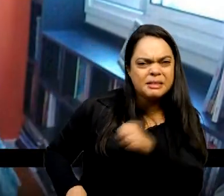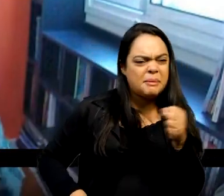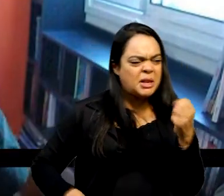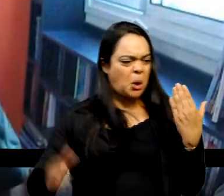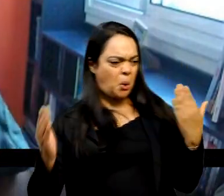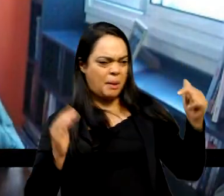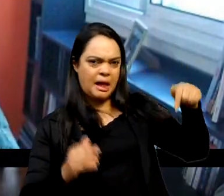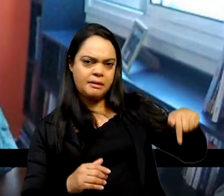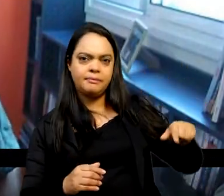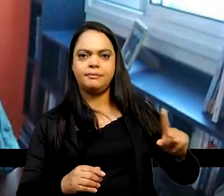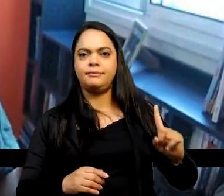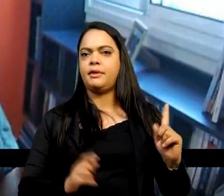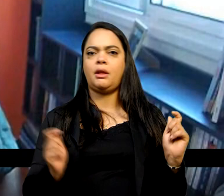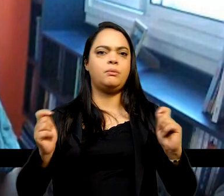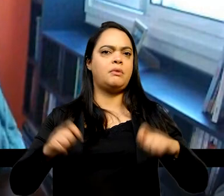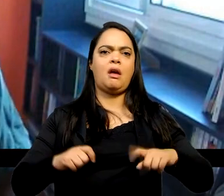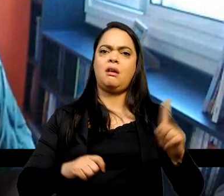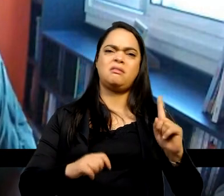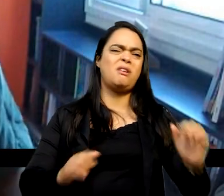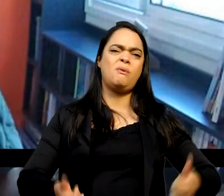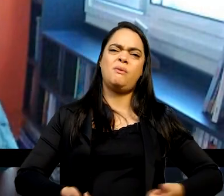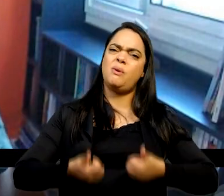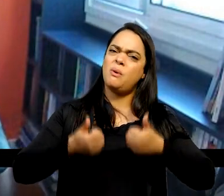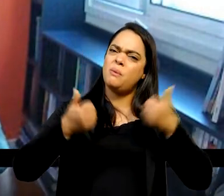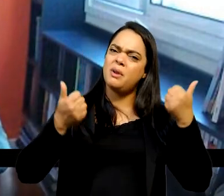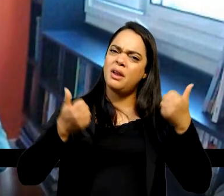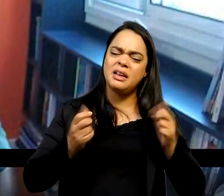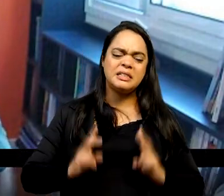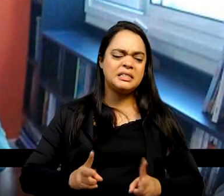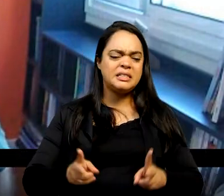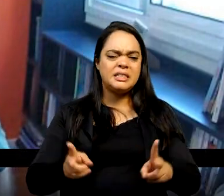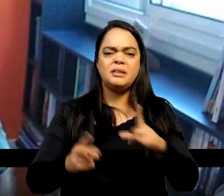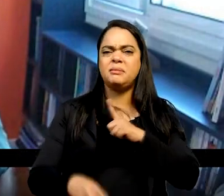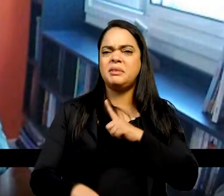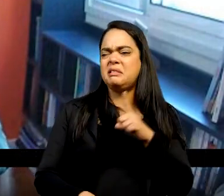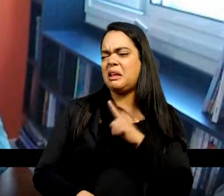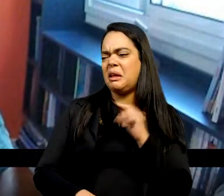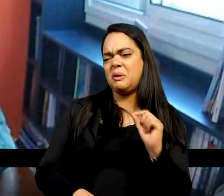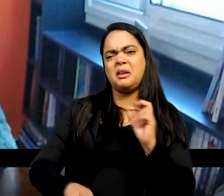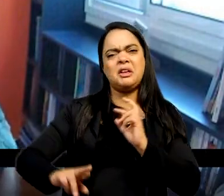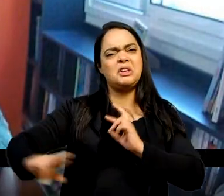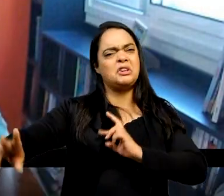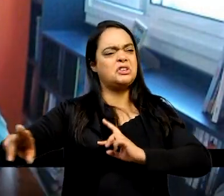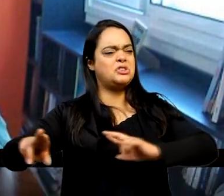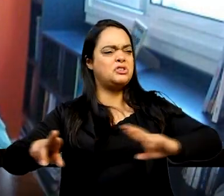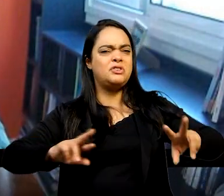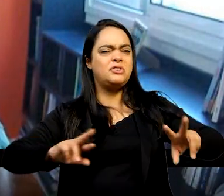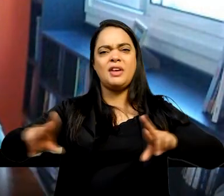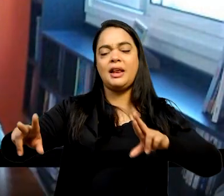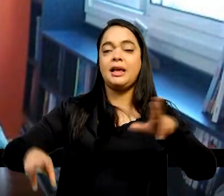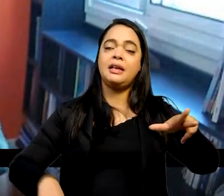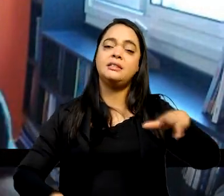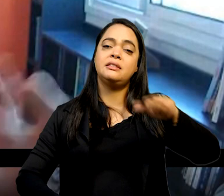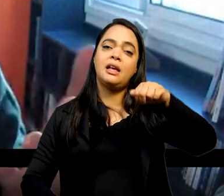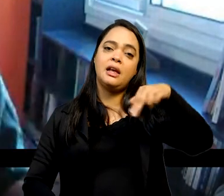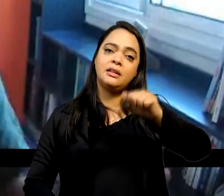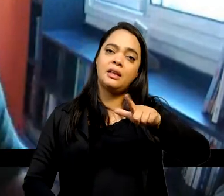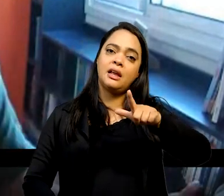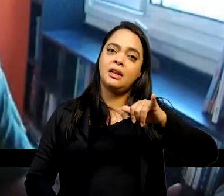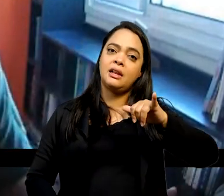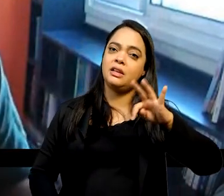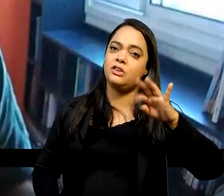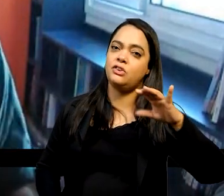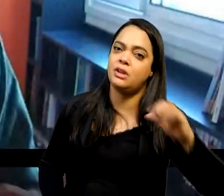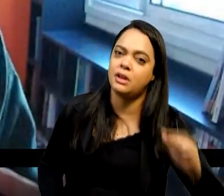método. ele vai sempre implicar em distorções analíticas. O México é um processo, a Nova